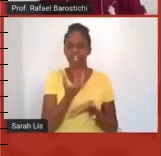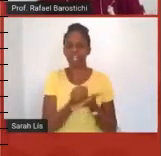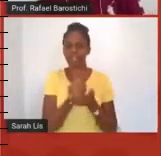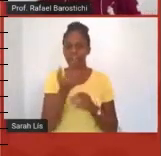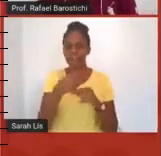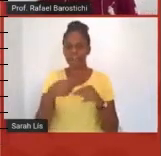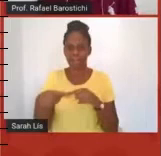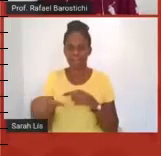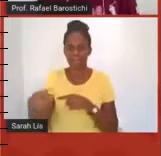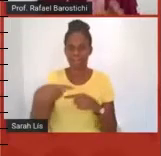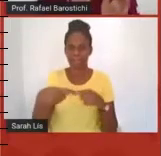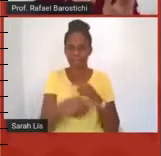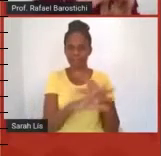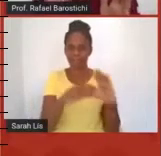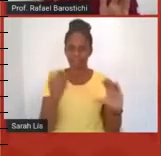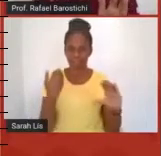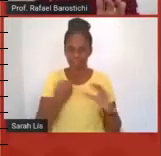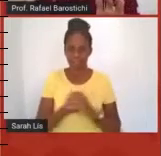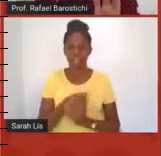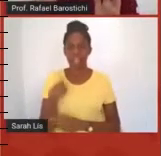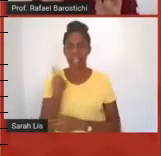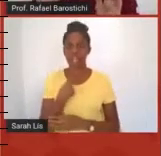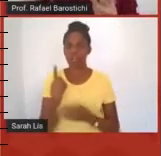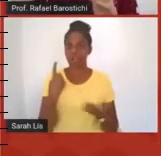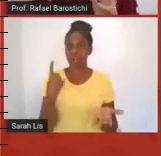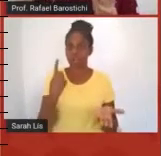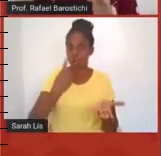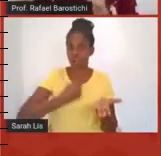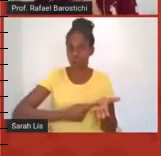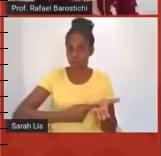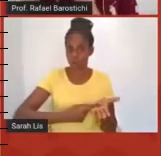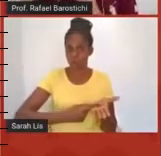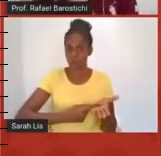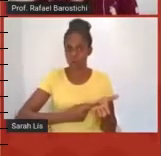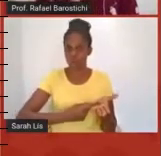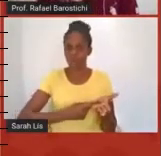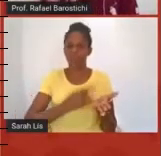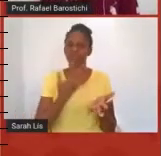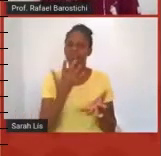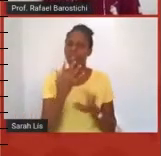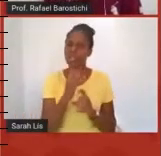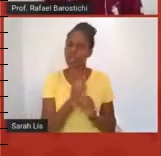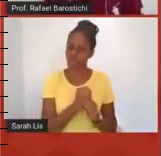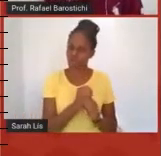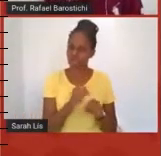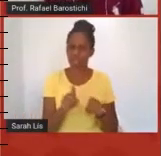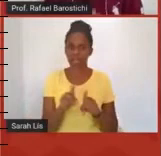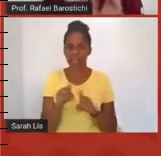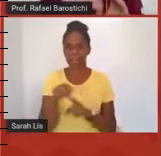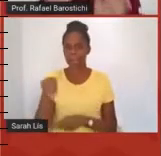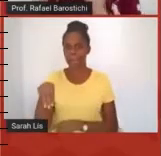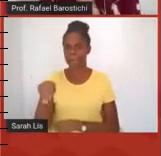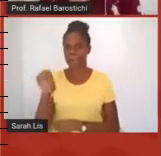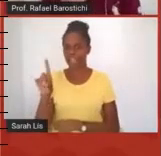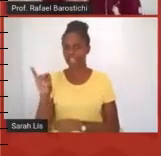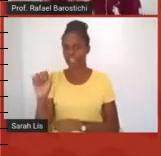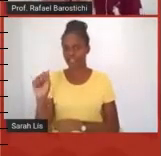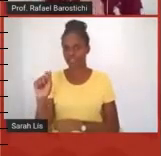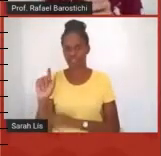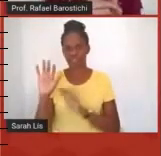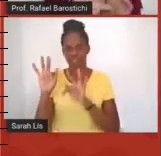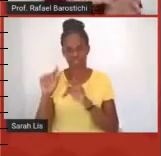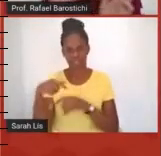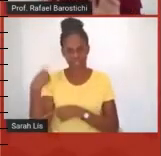combinamos com eles que teríamos a parte, as notas e a média final que eles obtivessem, teríamos uma nota